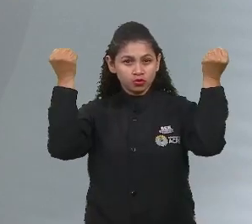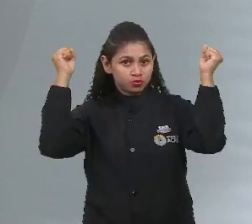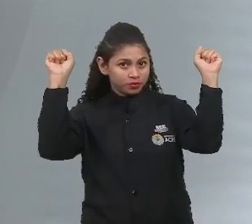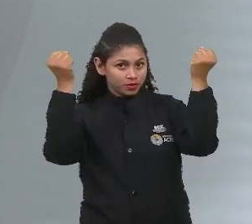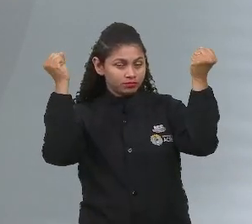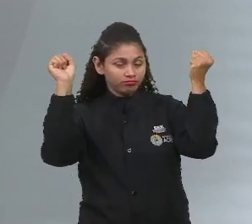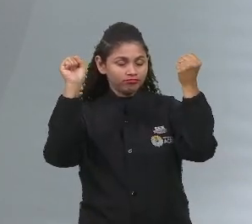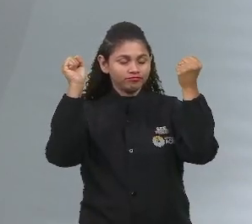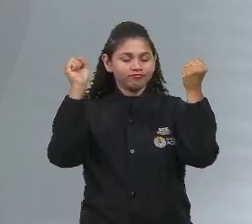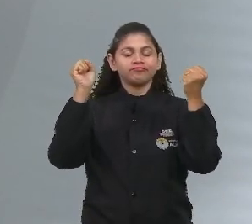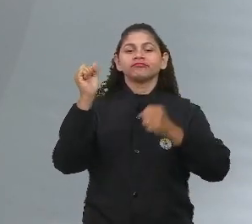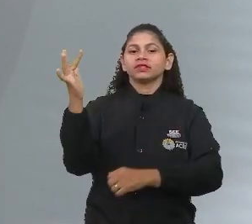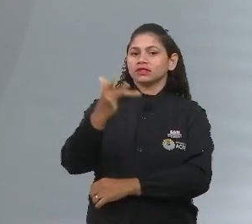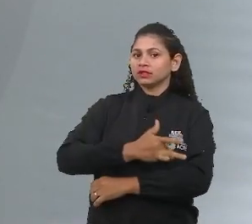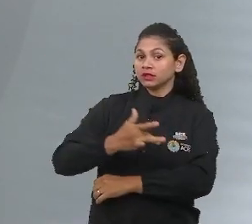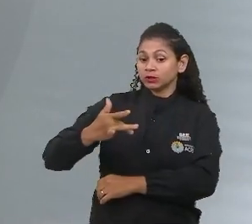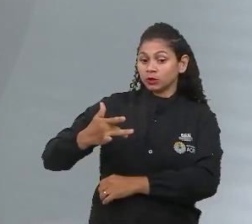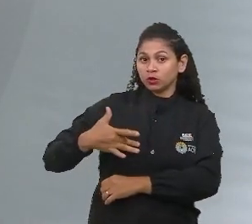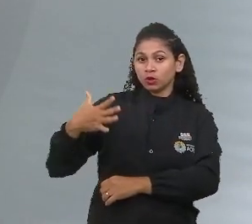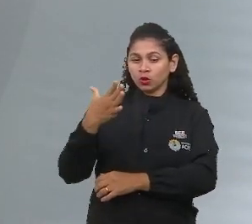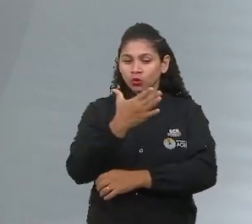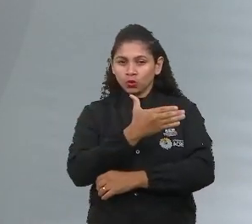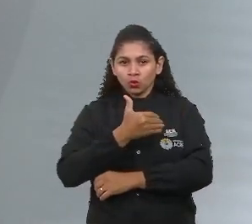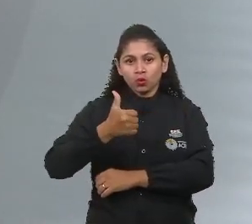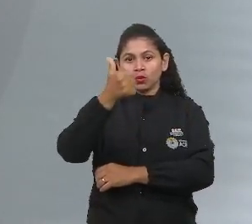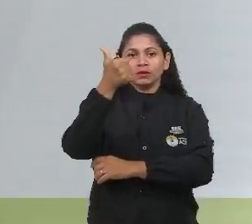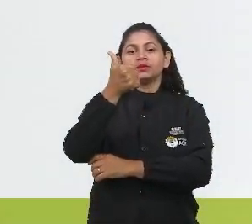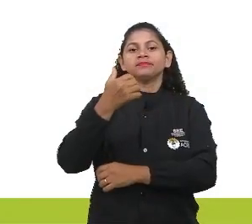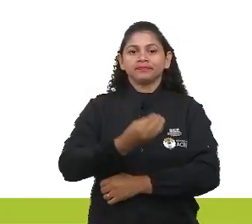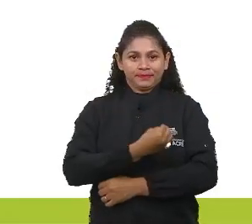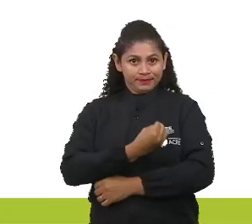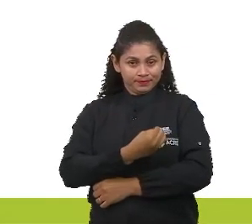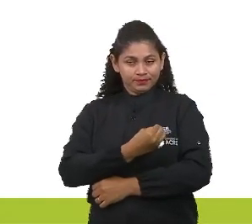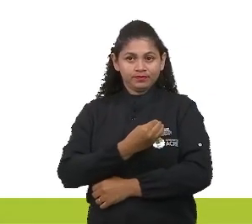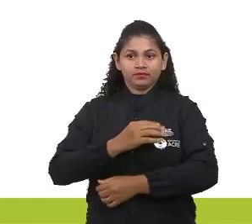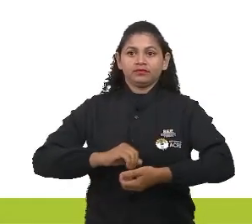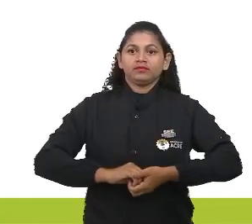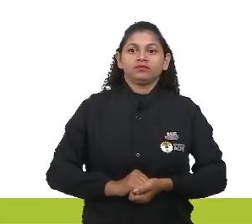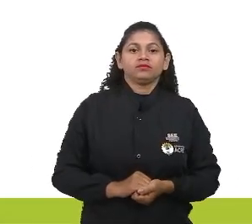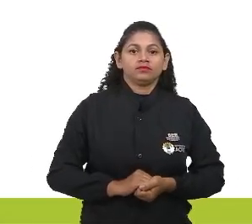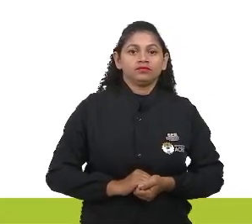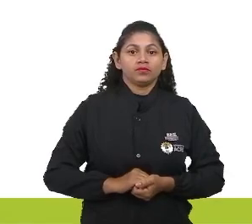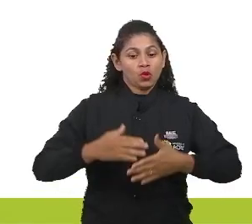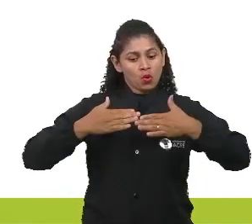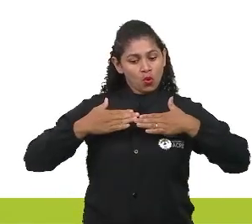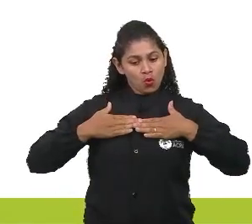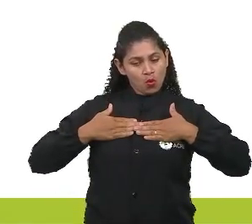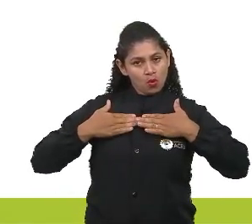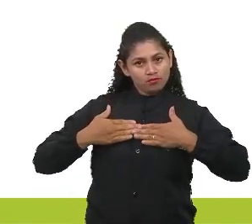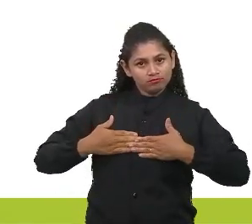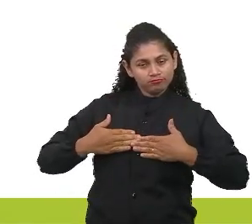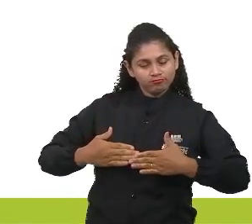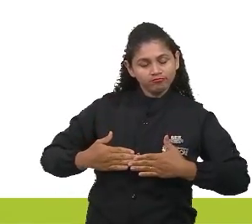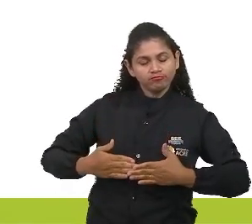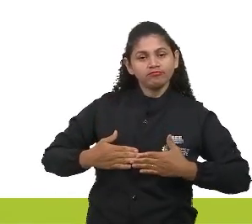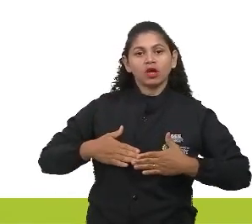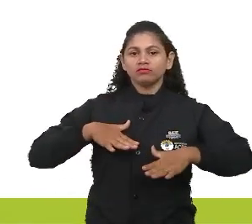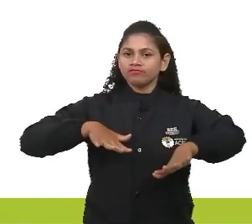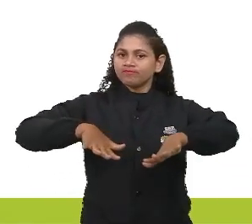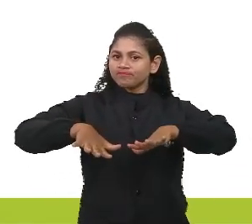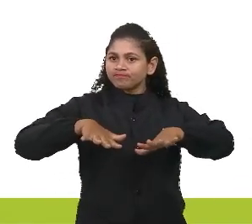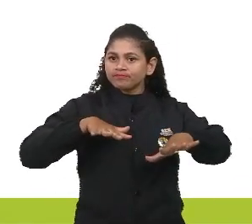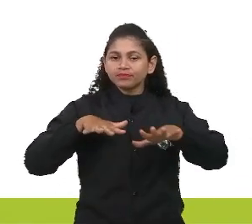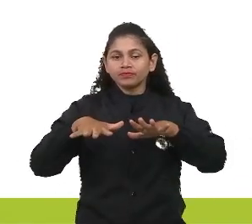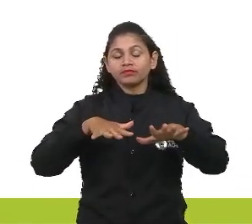saúde, qualidade de vida, né, meu amor? Porque aqui é foca na caveira, então, let's go! Corpo em ação, manter o corpo em movimento é